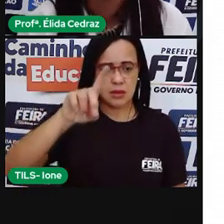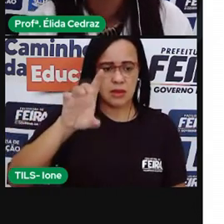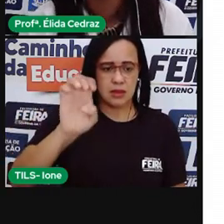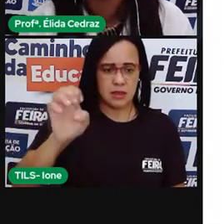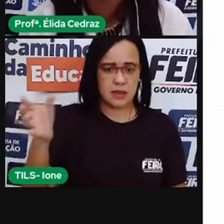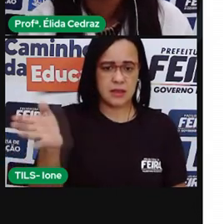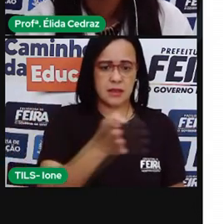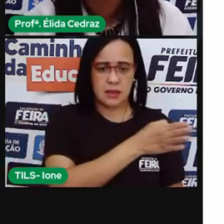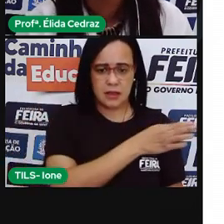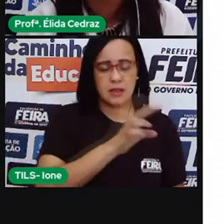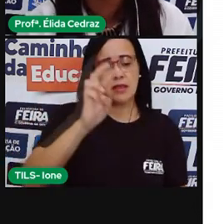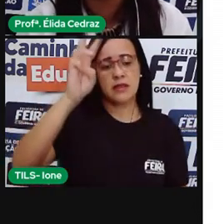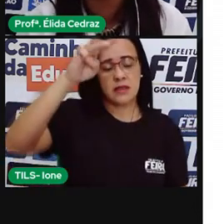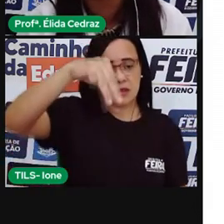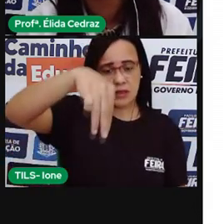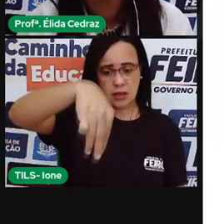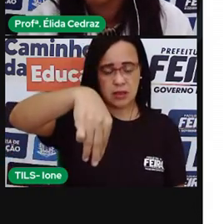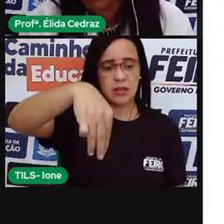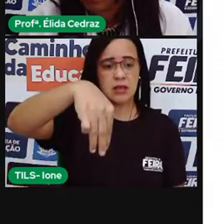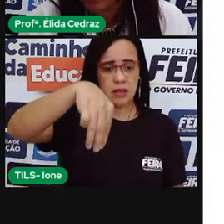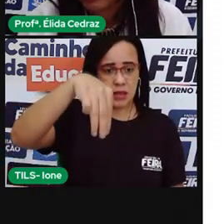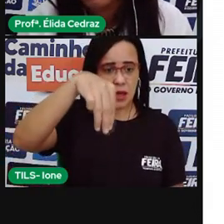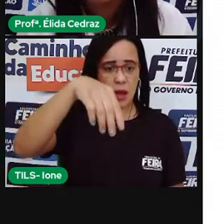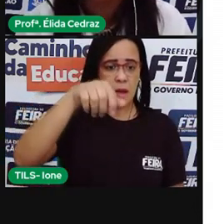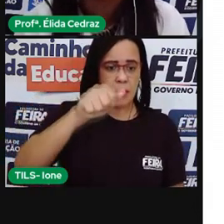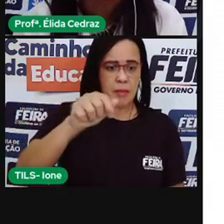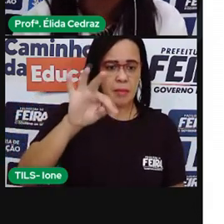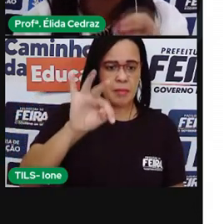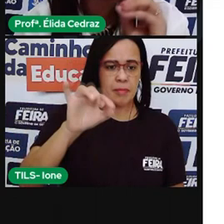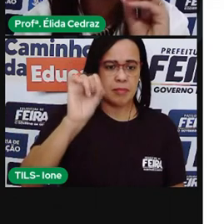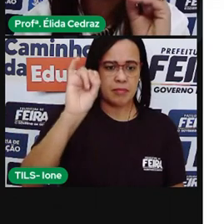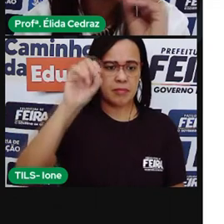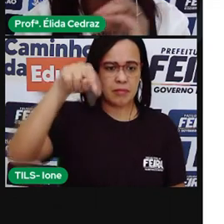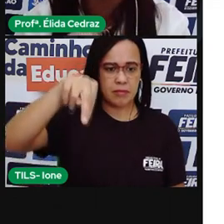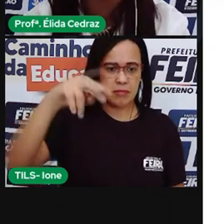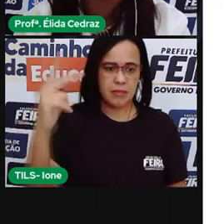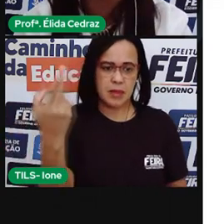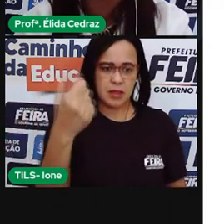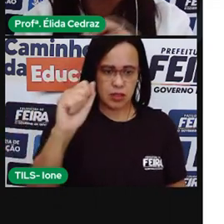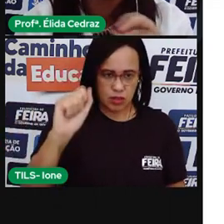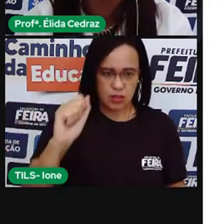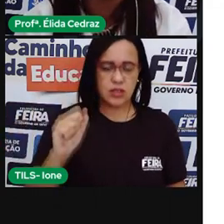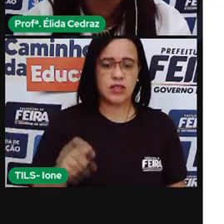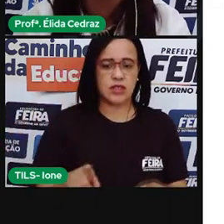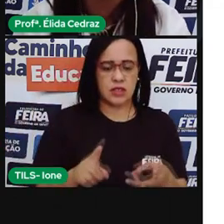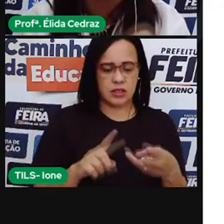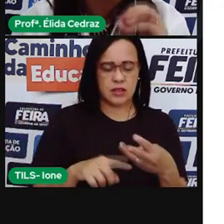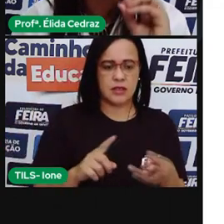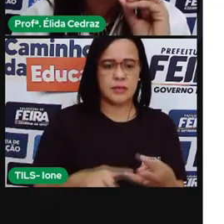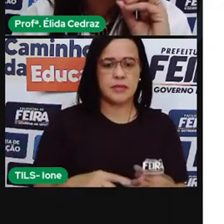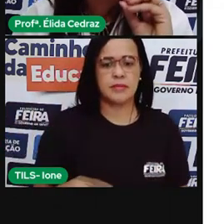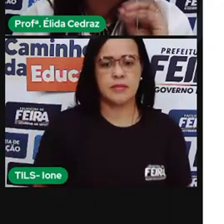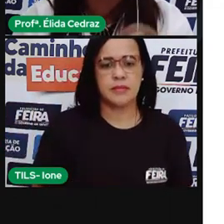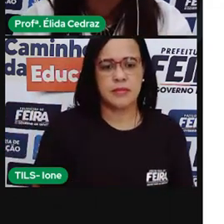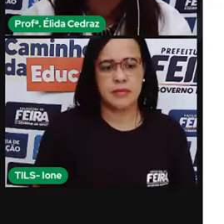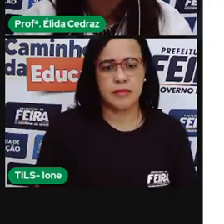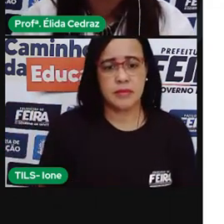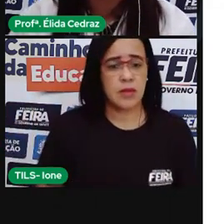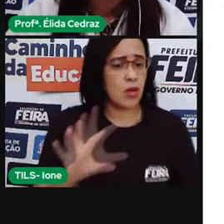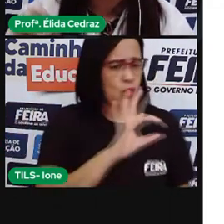imagens de muitas comunidades quilombolas, que elas têm participação ativa. E elas